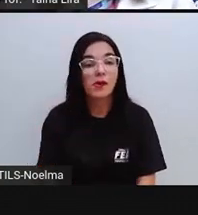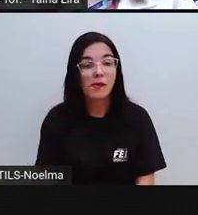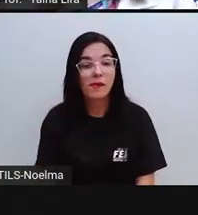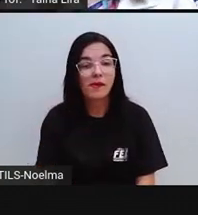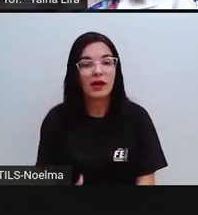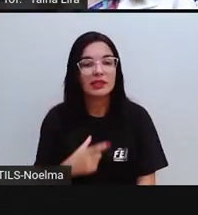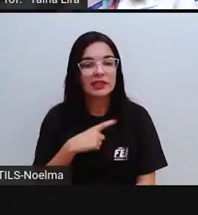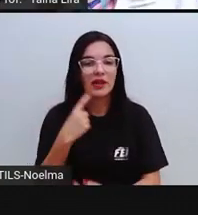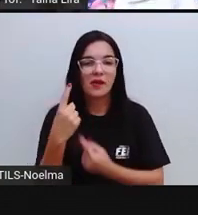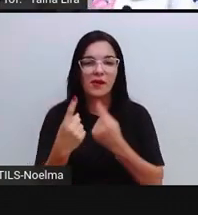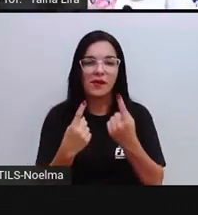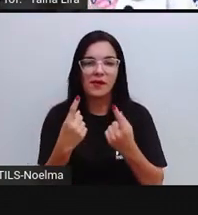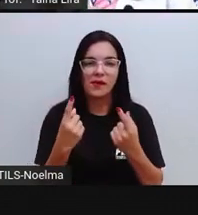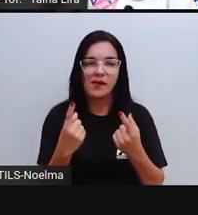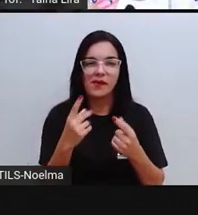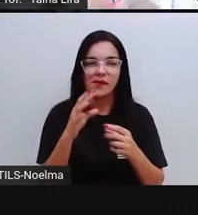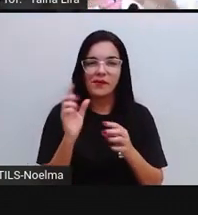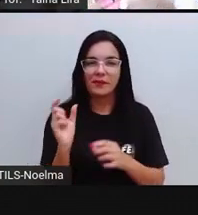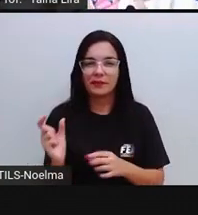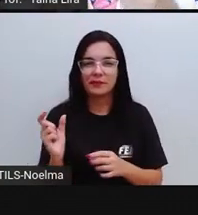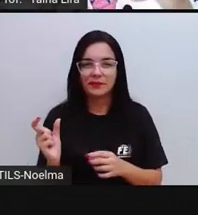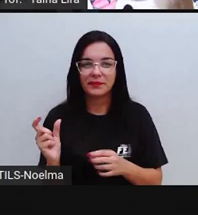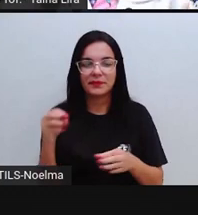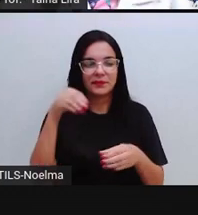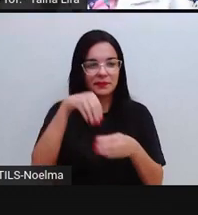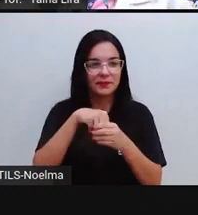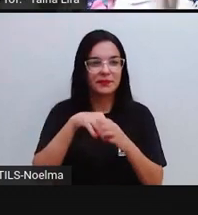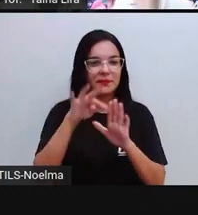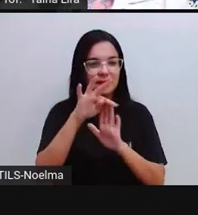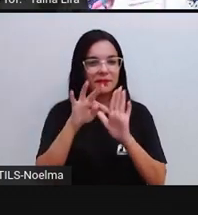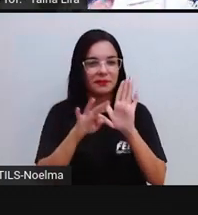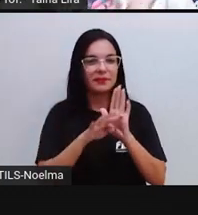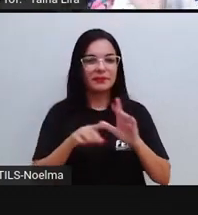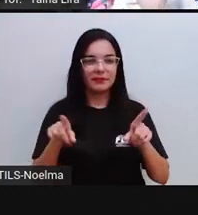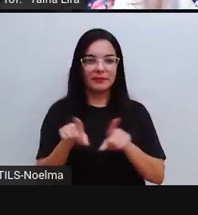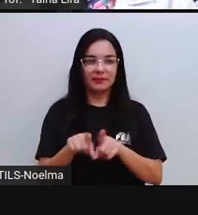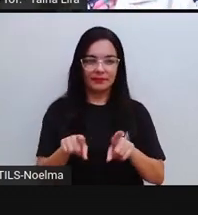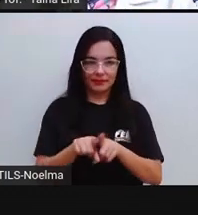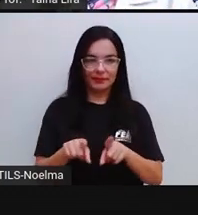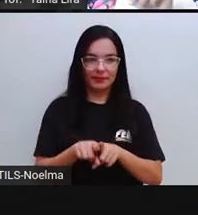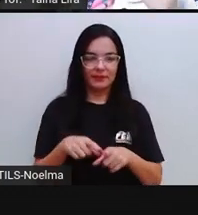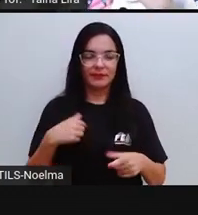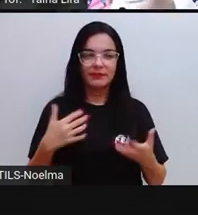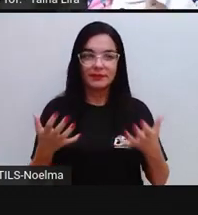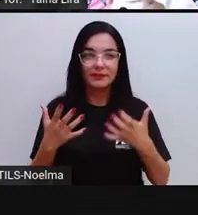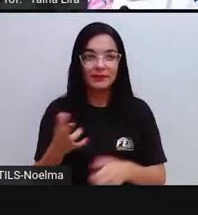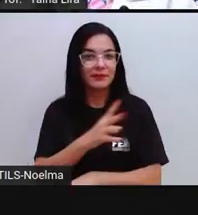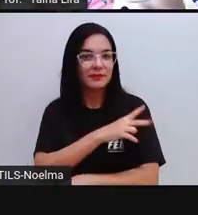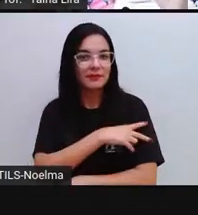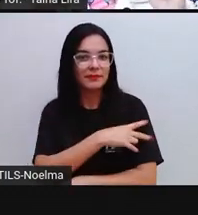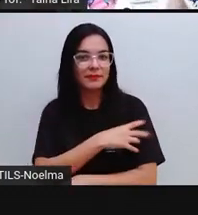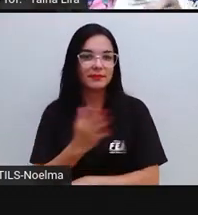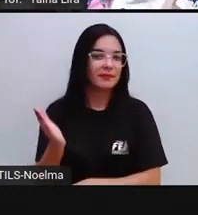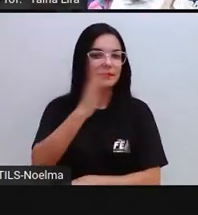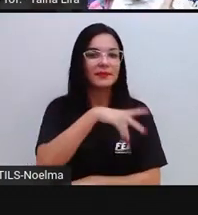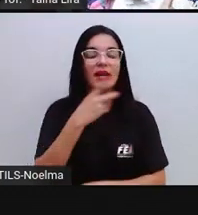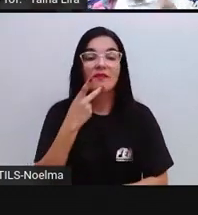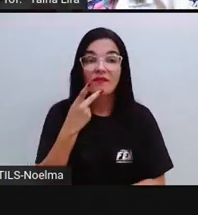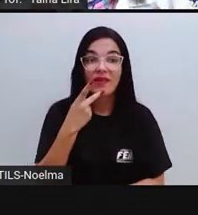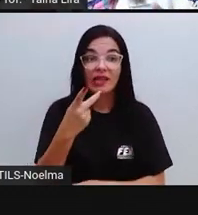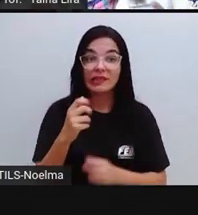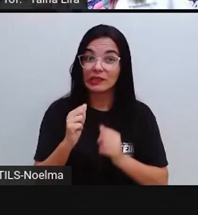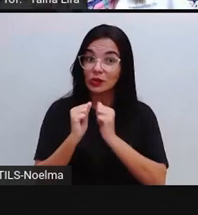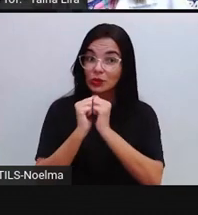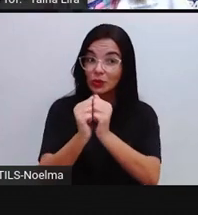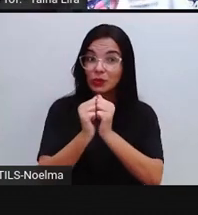algumas palavrinhas aí do texto. A gente vai pronunciar aí juntinho. quero, ó, o segundo ano aí, pronunciando junto